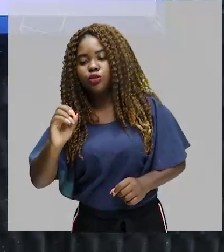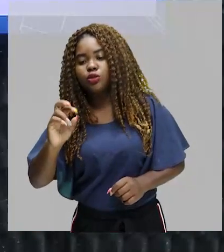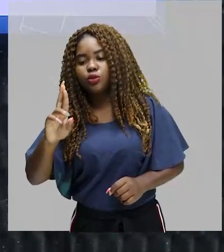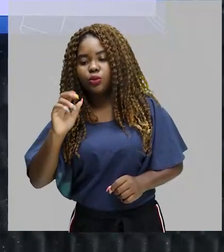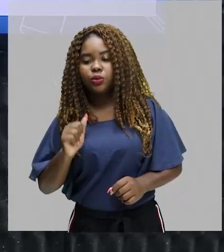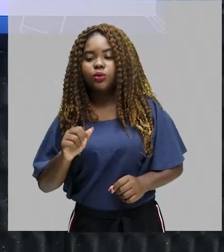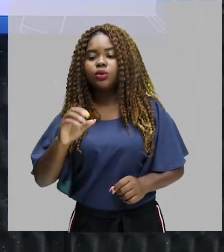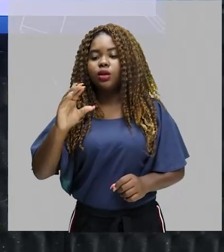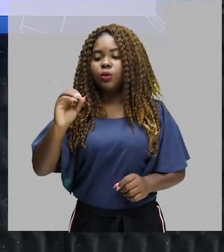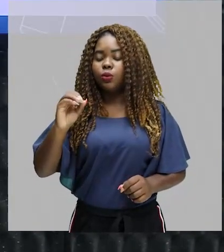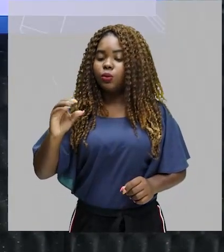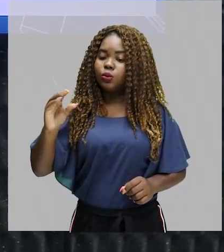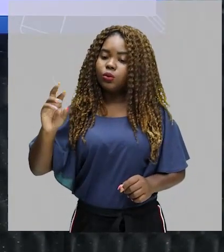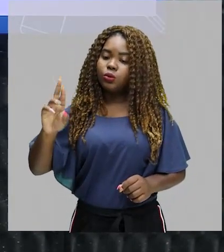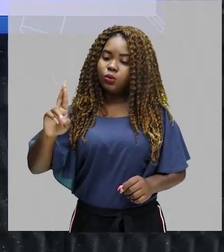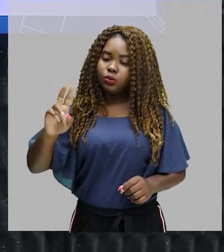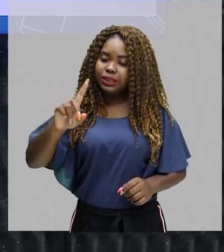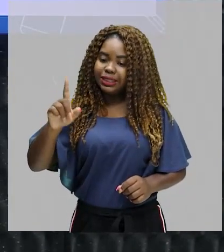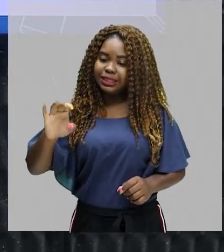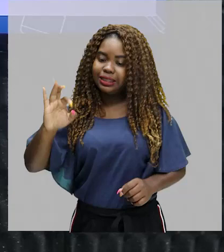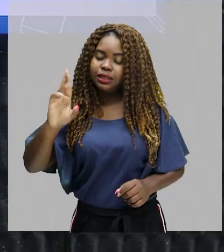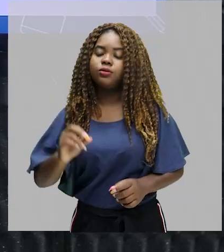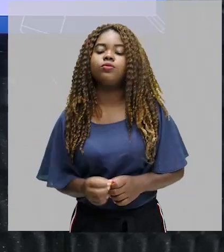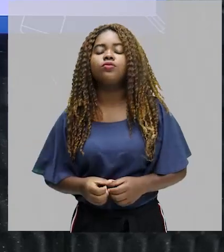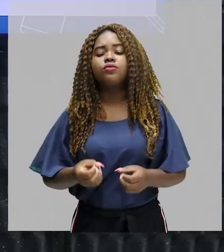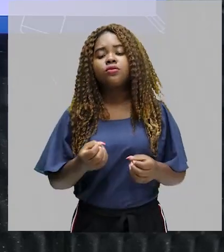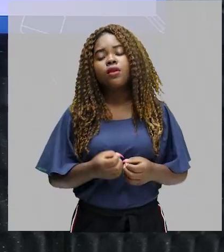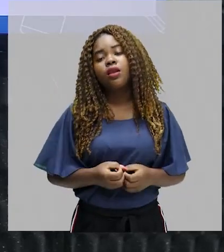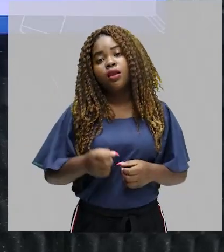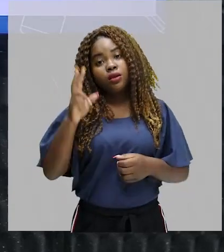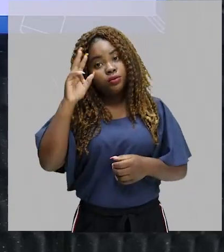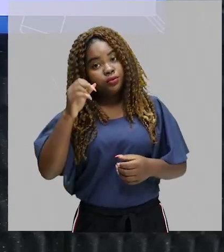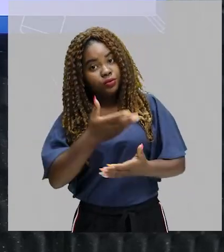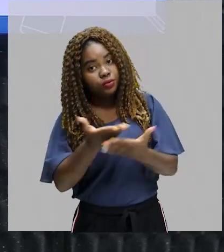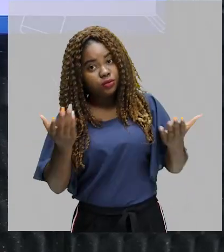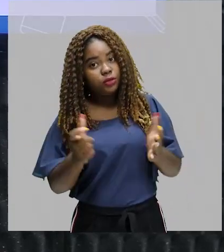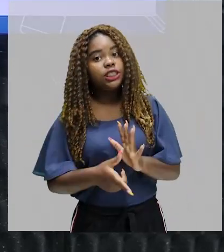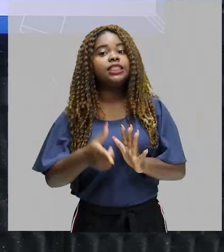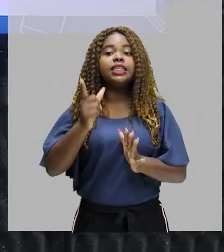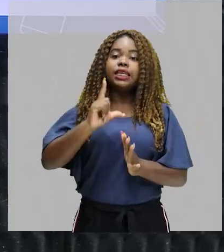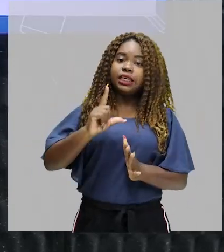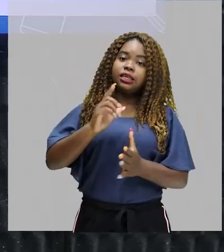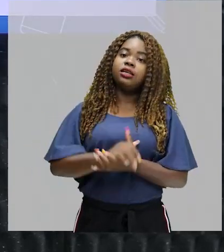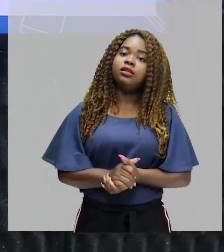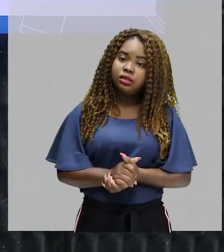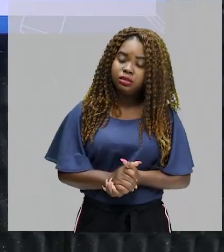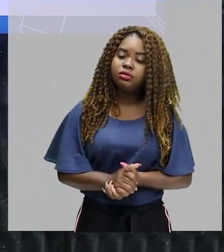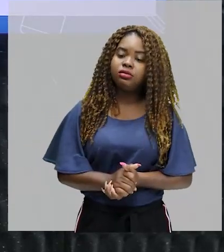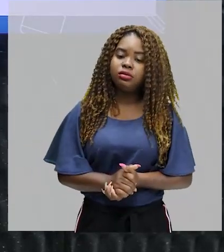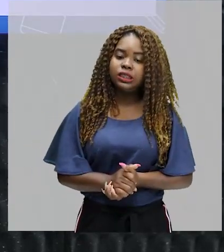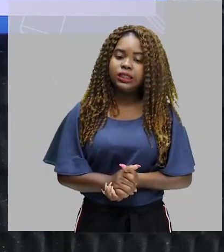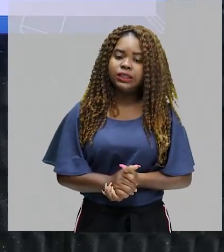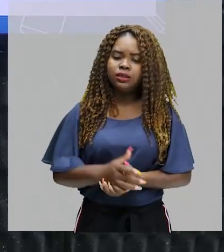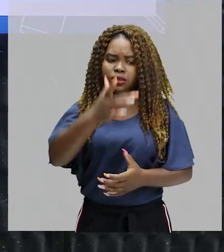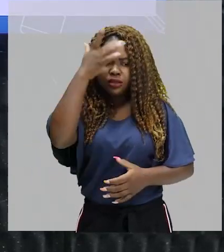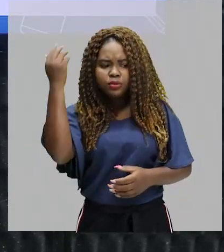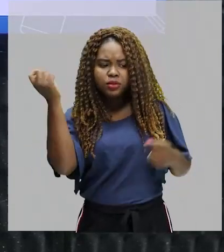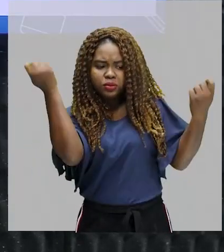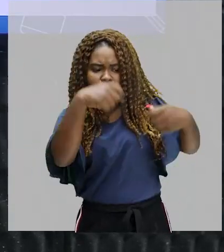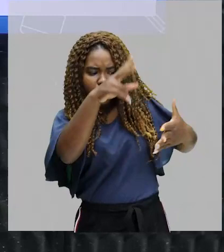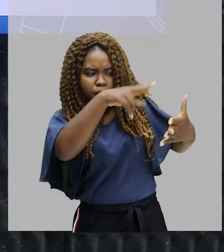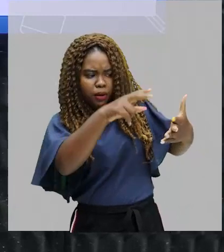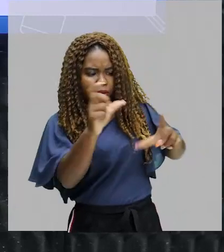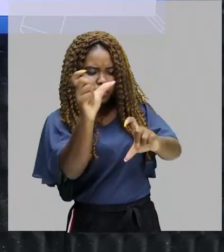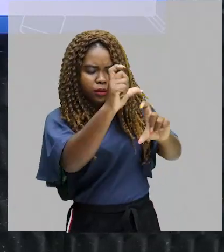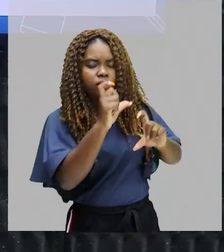nacional. Turma, é bom destacar que antes, esse acesso às histórias em quadrinhos não era como hoje. Hoje é tudo muito fácil,